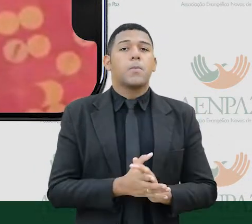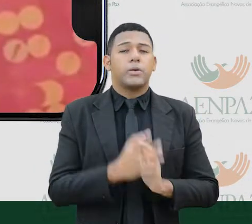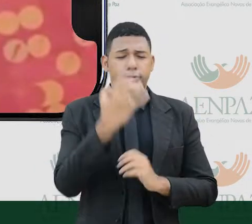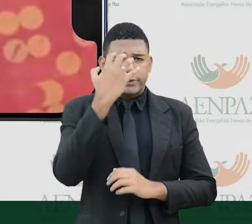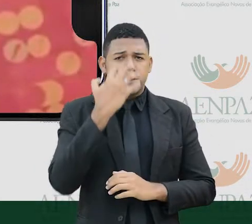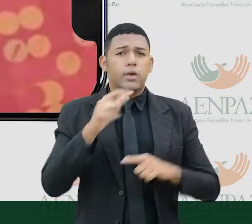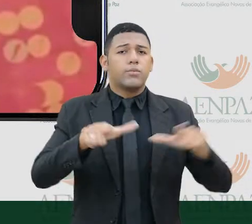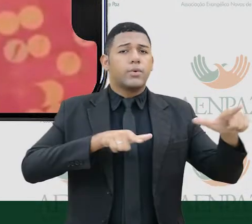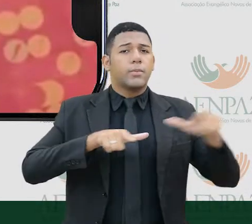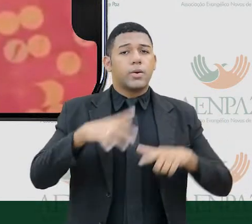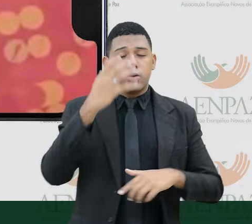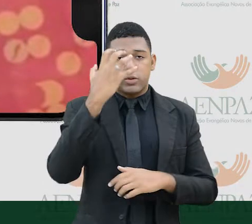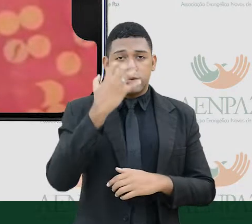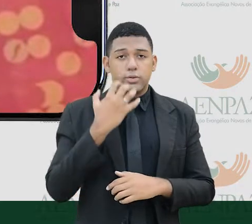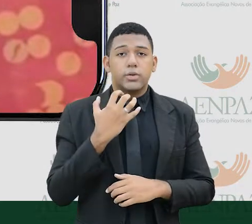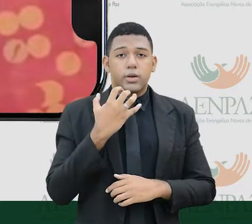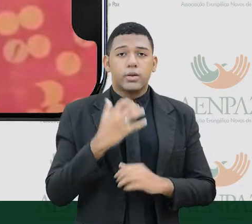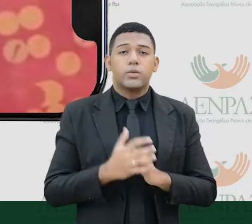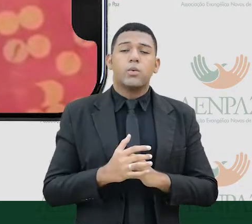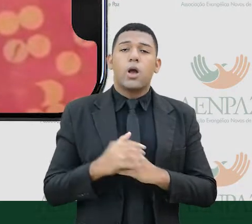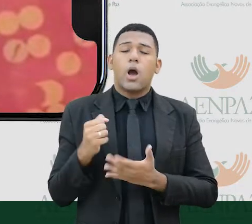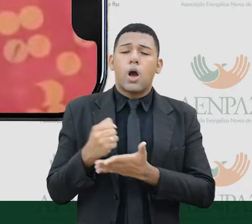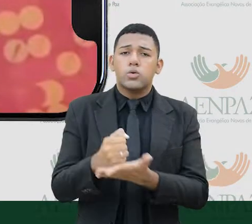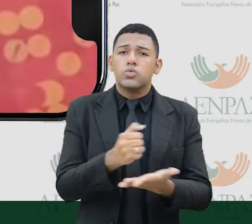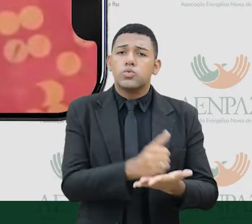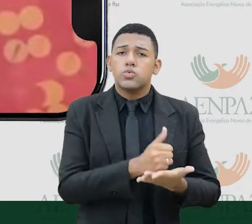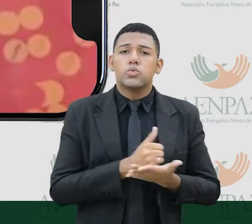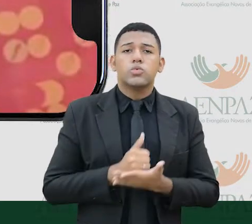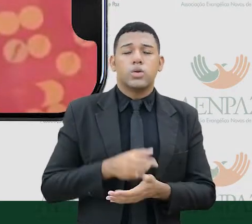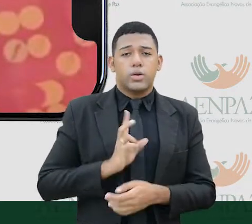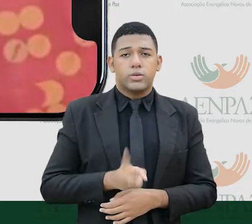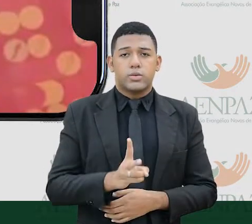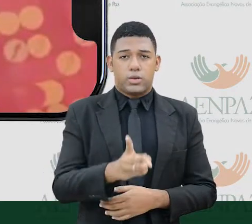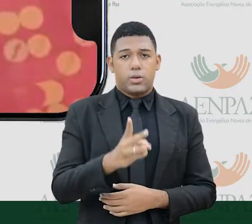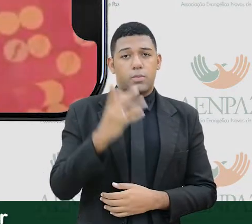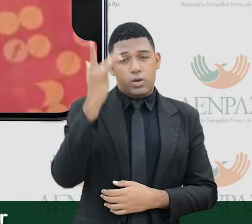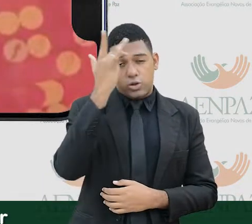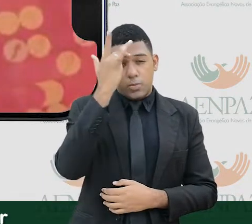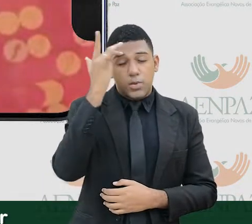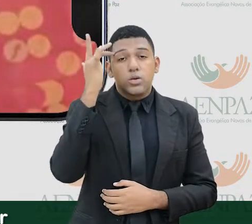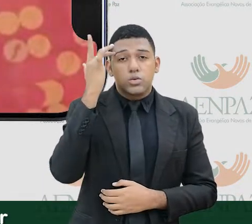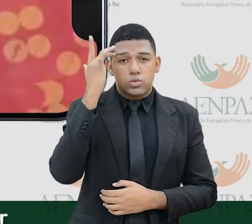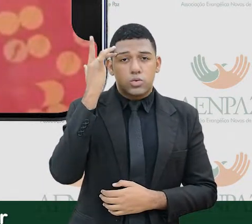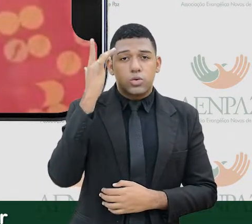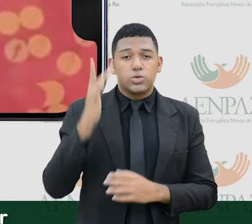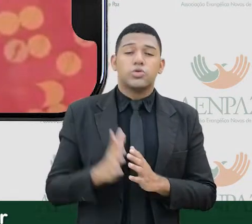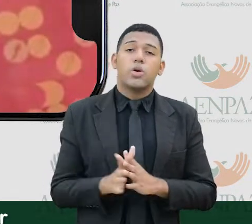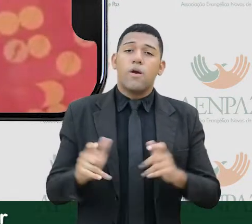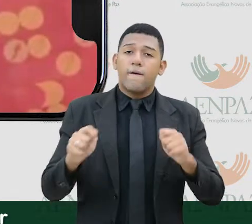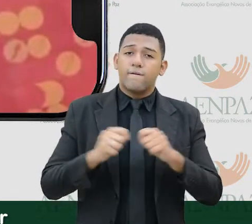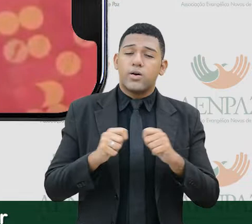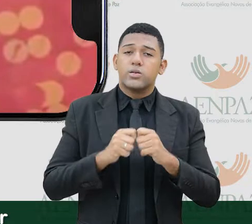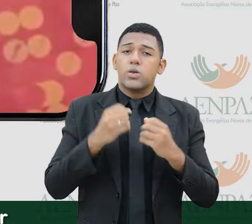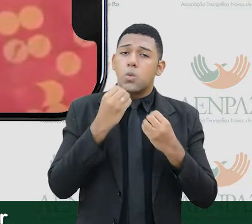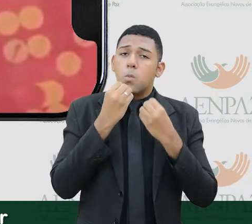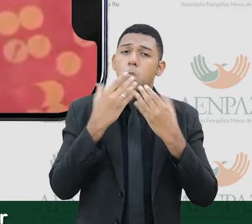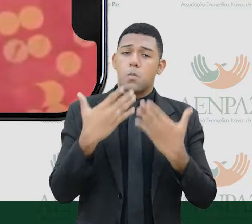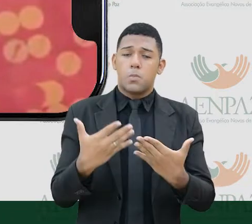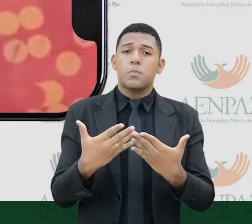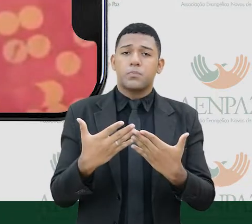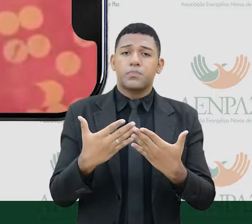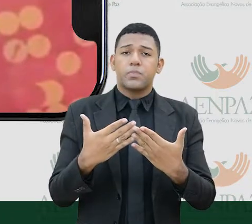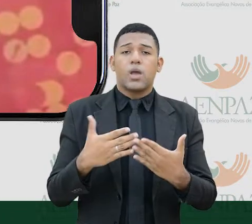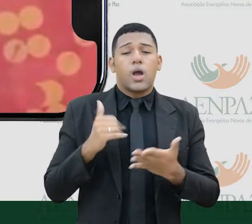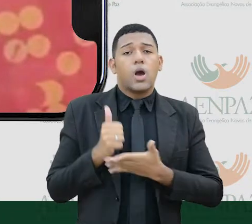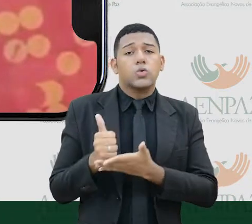e disposta sempre a ajudar o outro. E eu acho que esse o papel do ser humano, de fazer o bem para o outro, aquela fábula